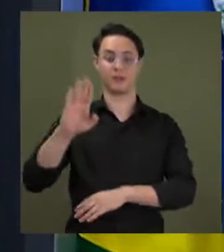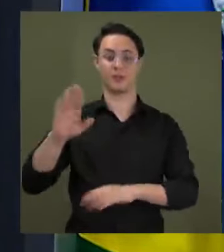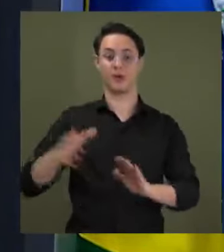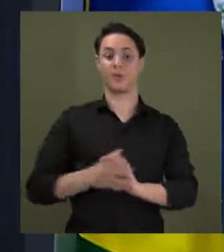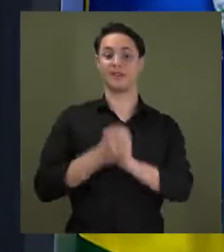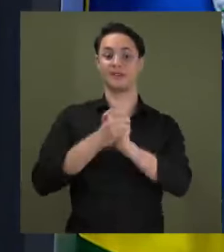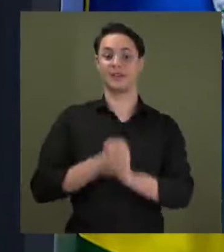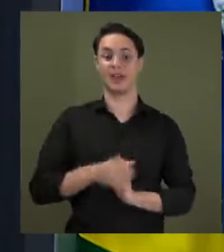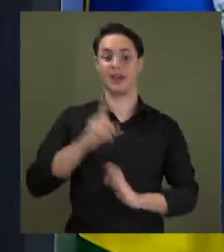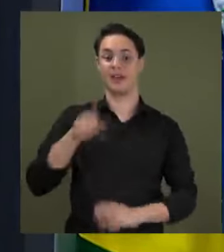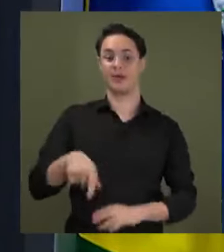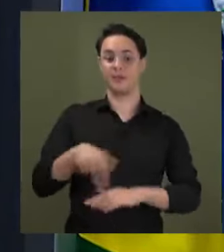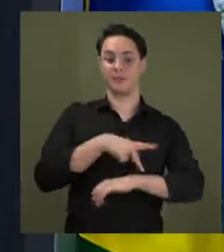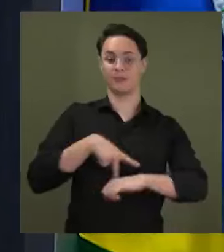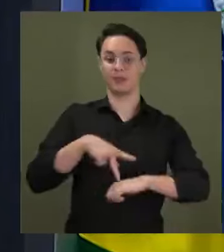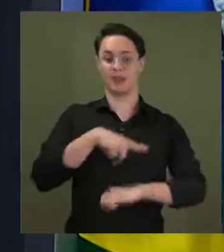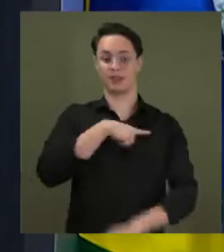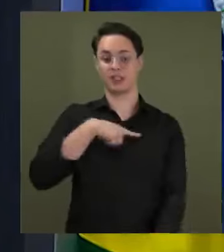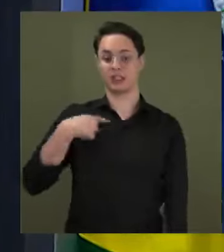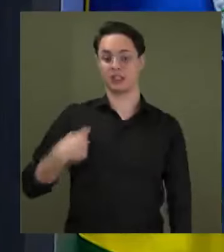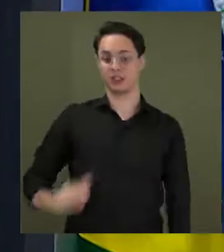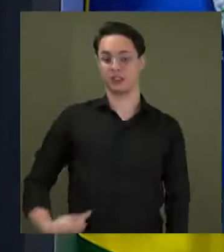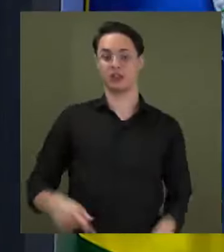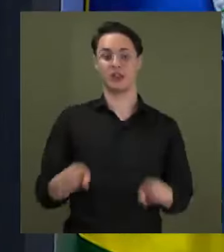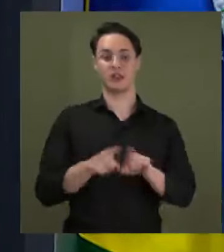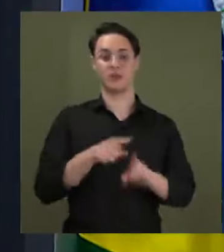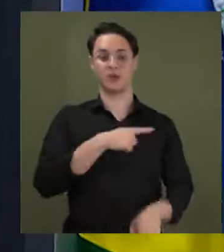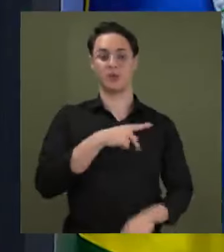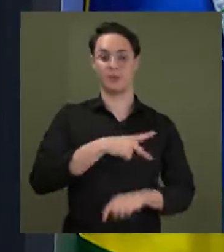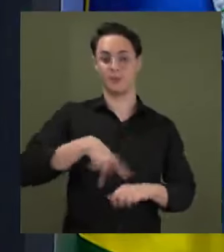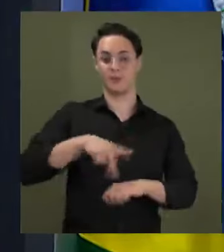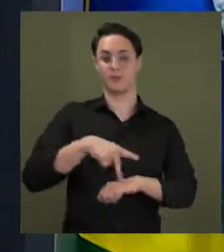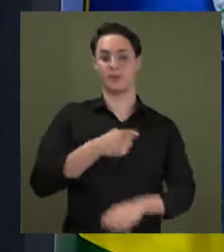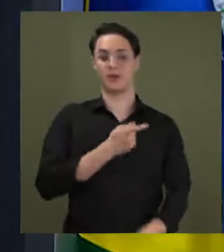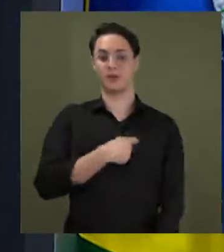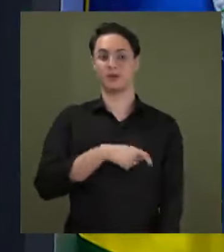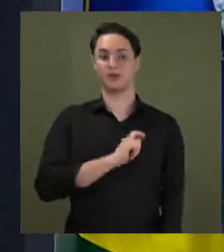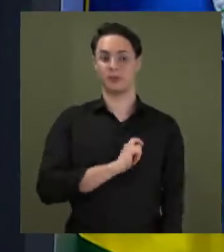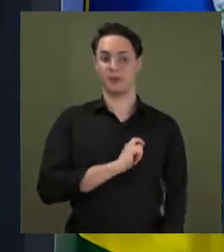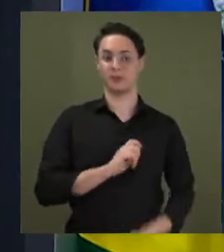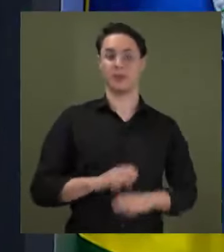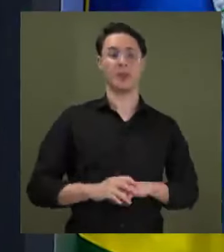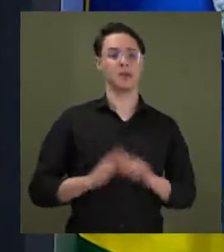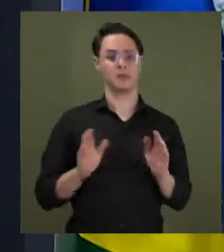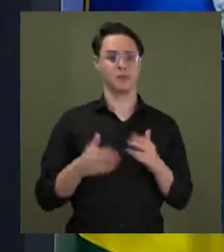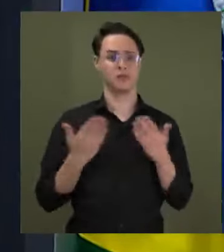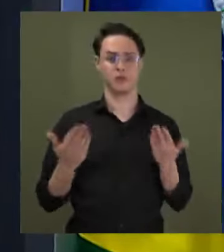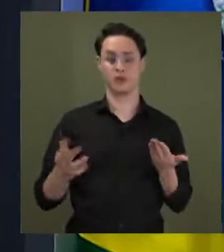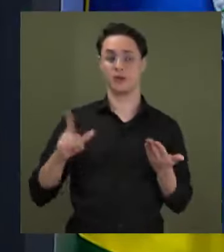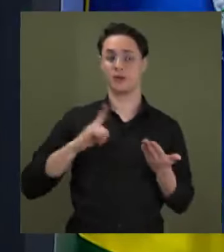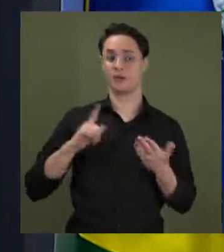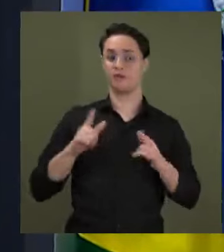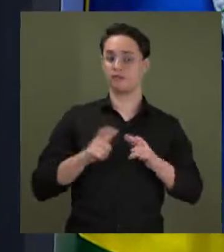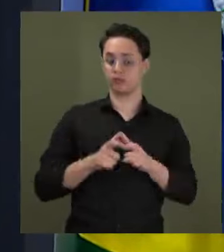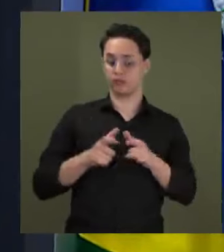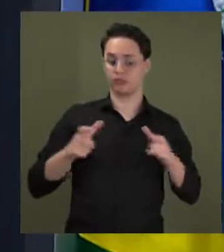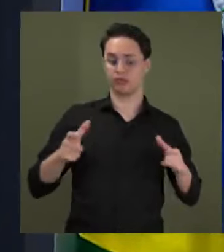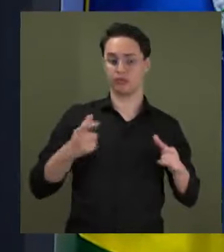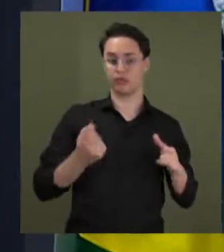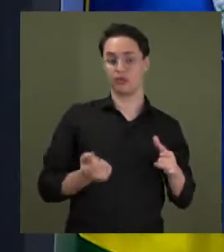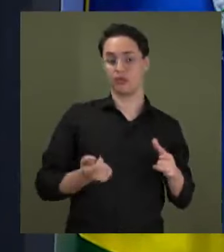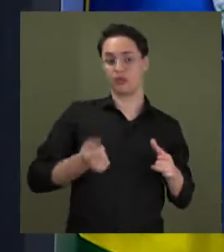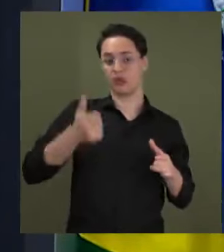Espanha. Na educação, houve um investimento muito significativo, com quase 50 milhões de reais que foram